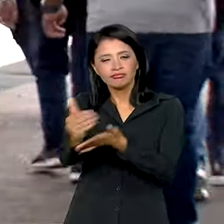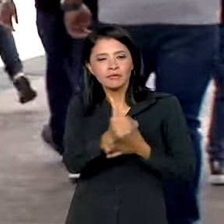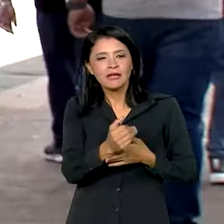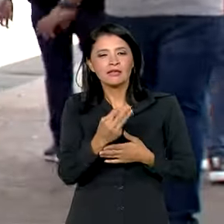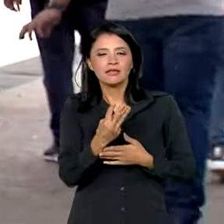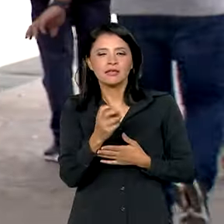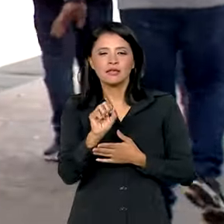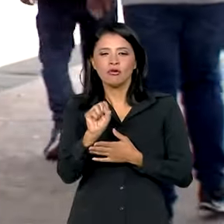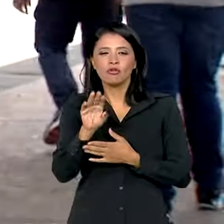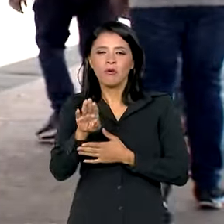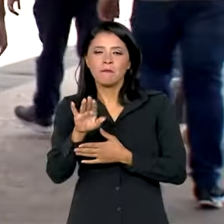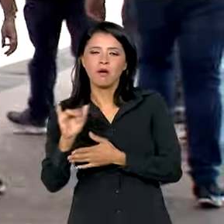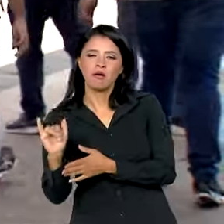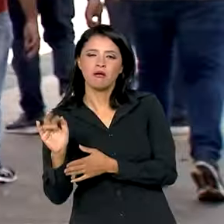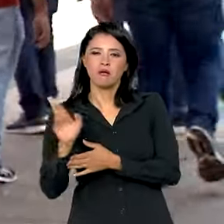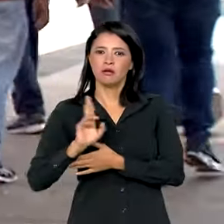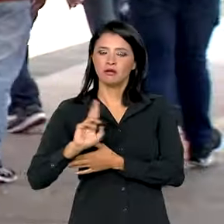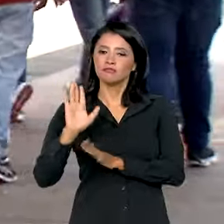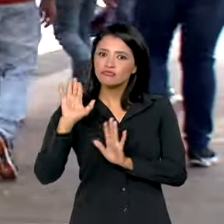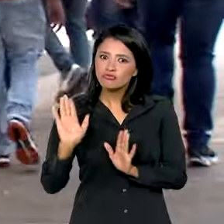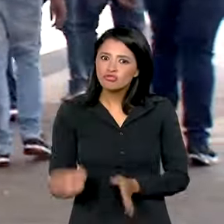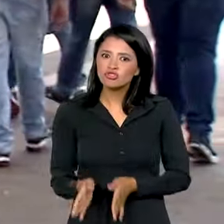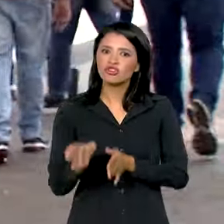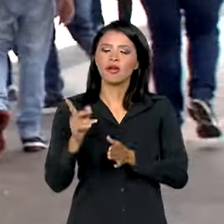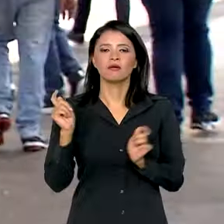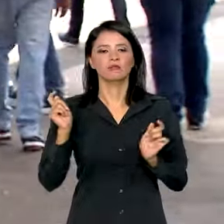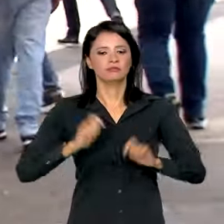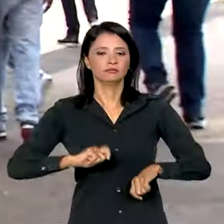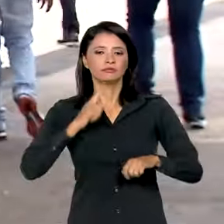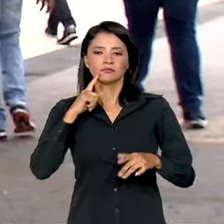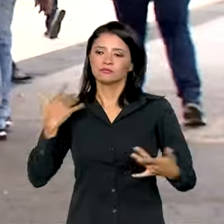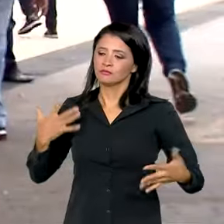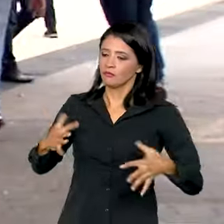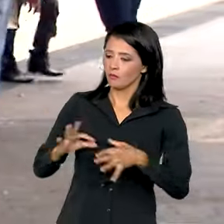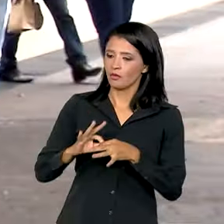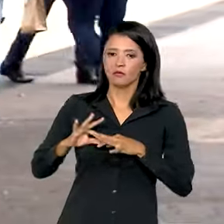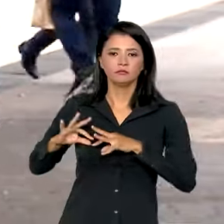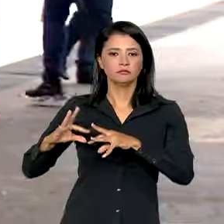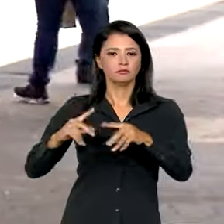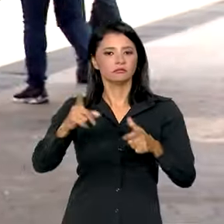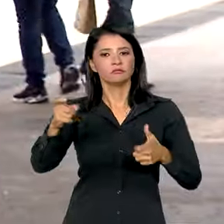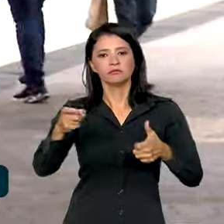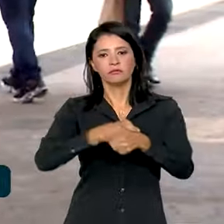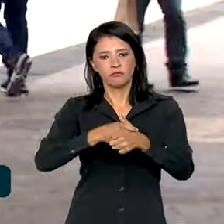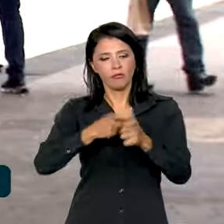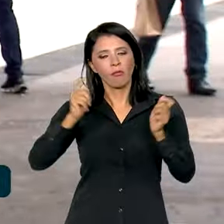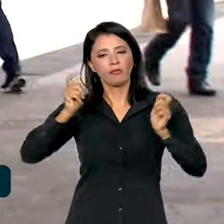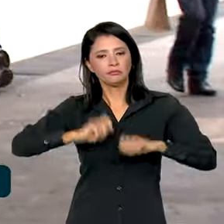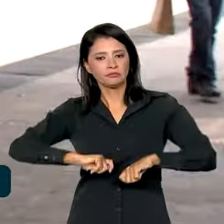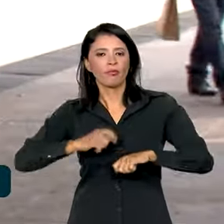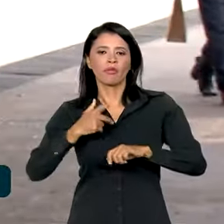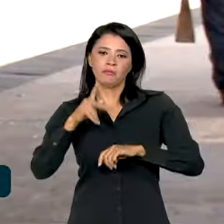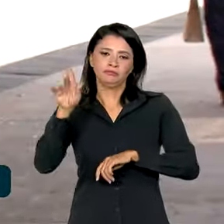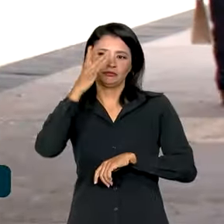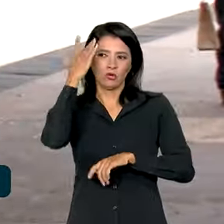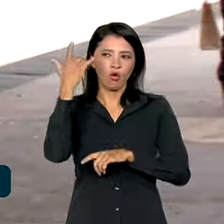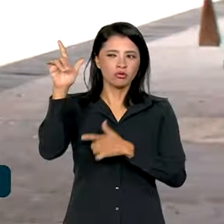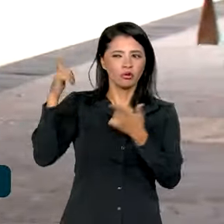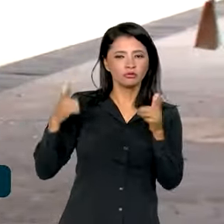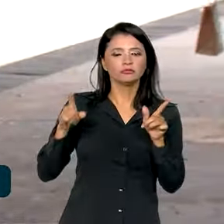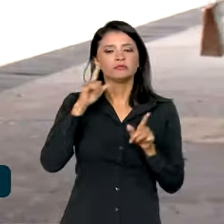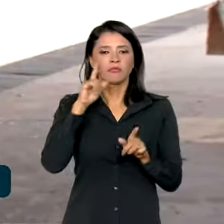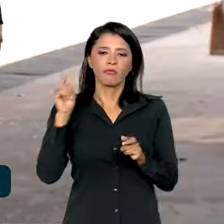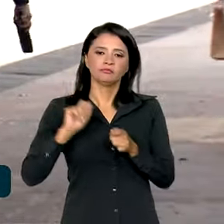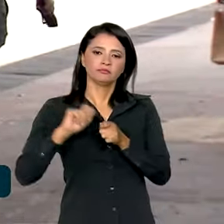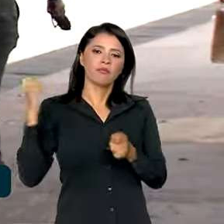38 bilhões de reais. Com ele, é possível unificar todas as dívidas, mesmo de credores distintos, e